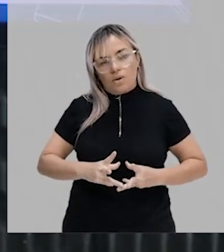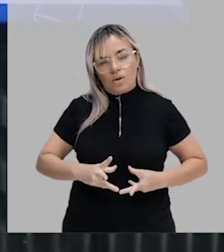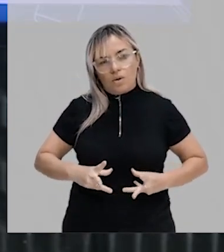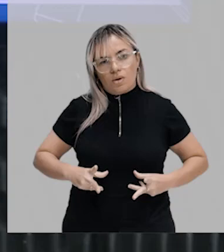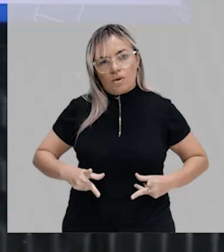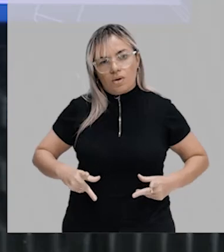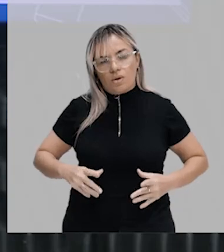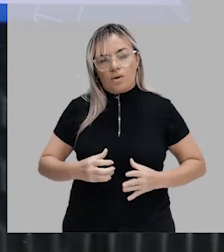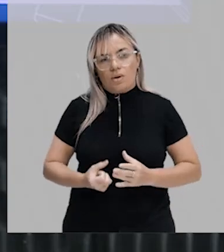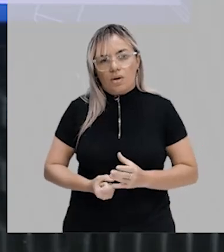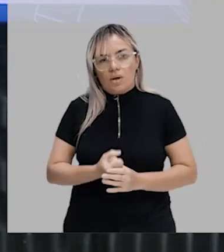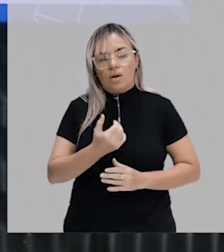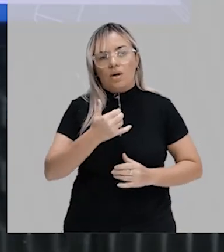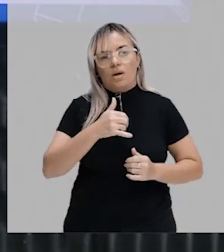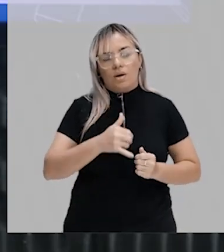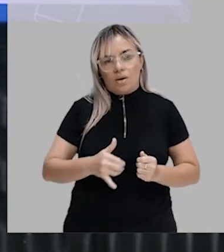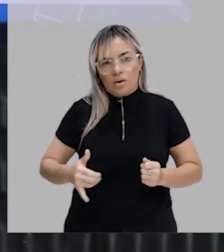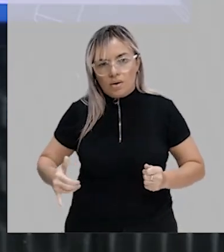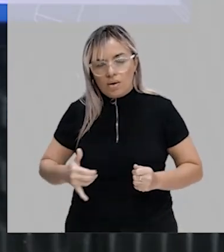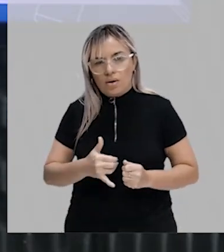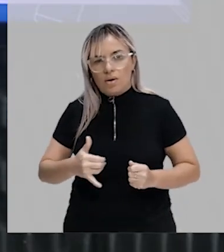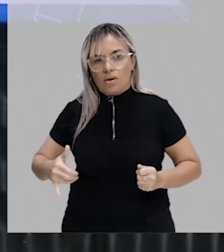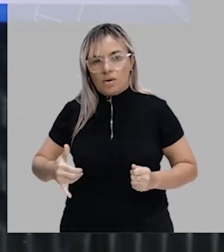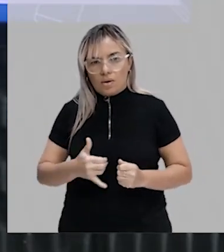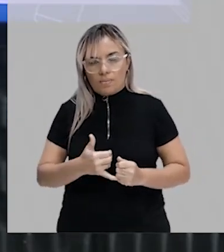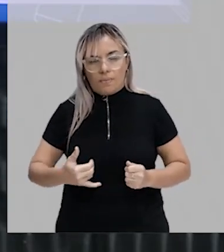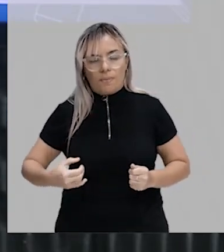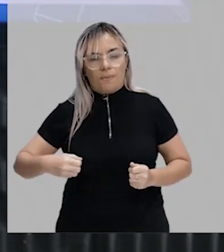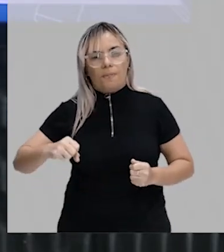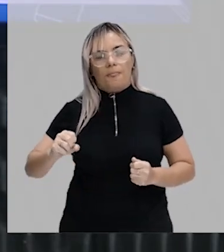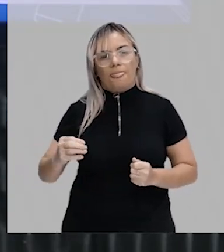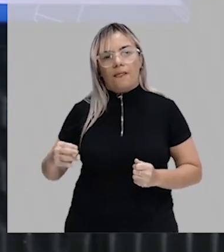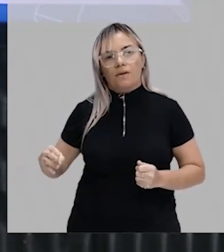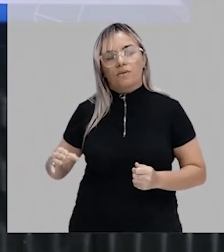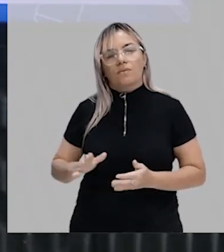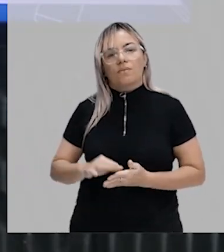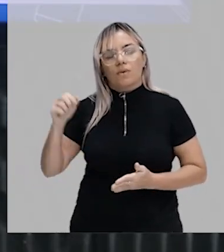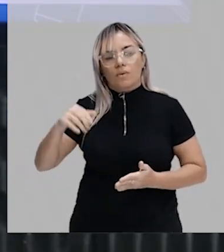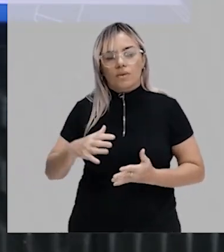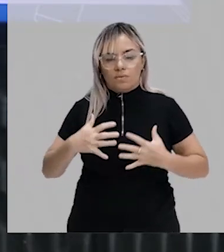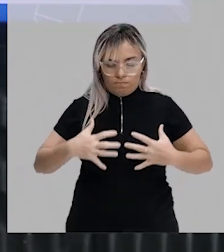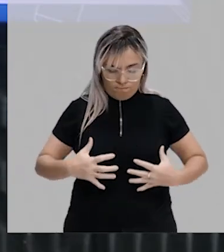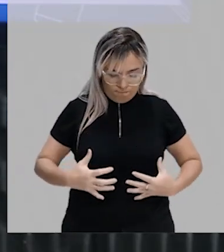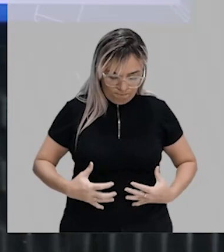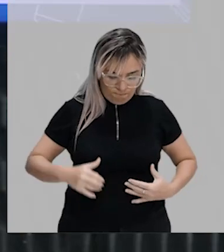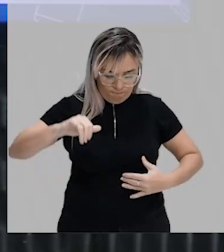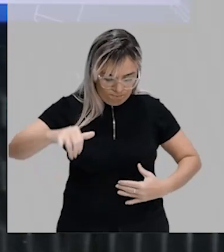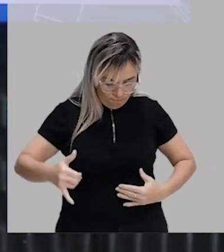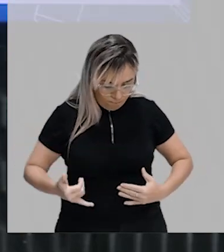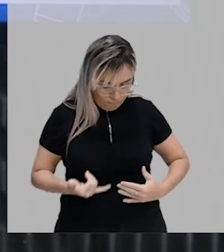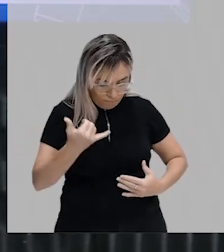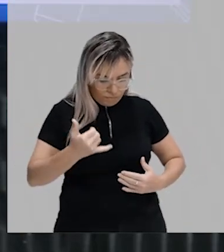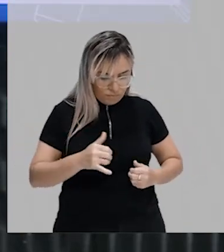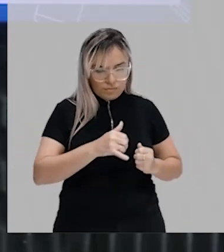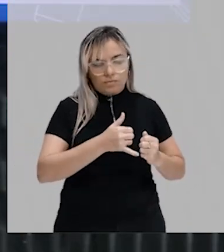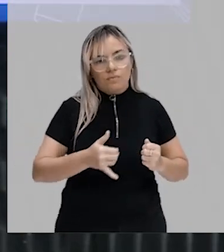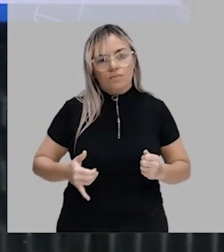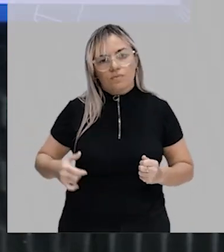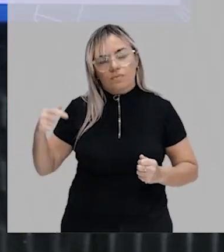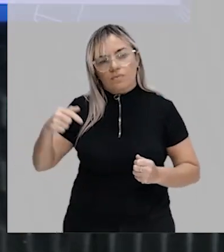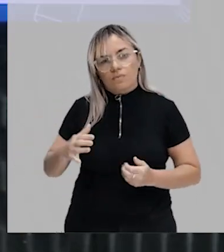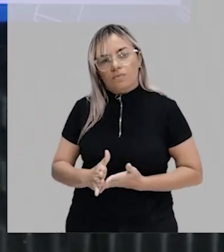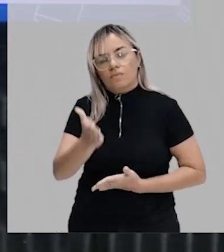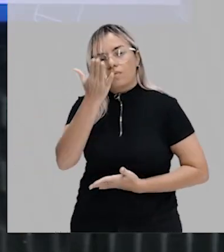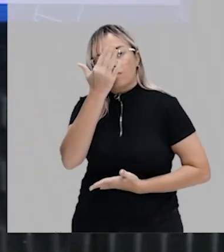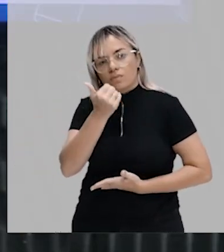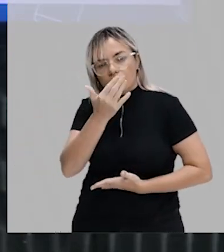produzindo aminoácidos, que são as subunidades. E aí o meu organismo aproveita esses aminoácidos que eu consumi